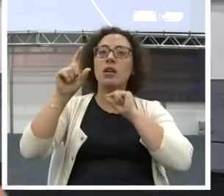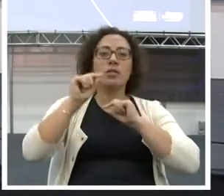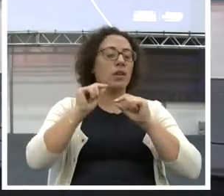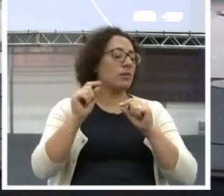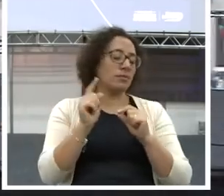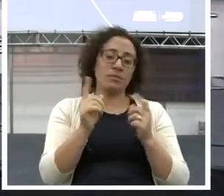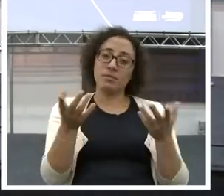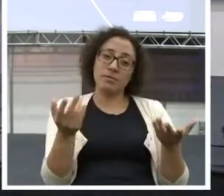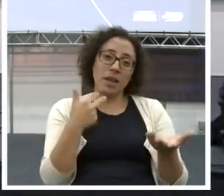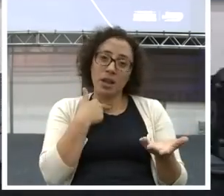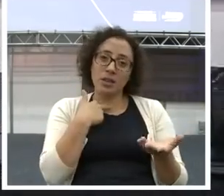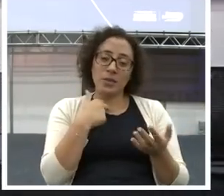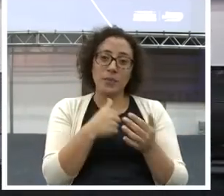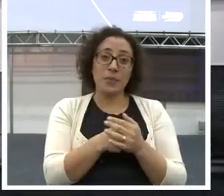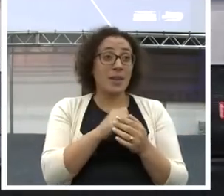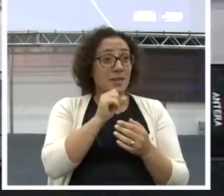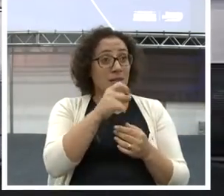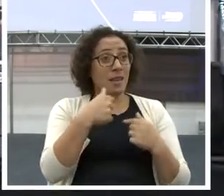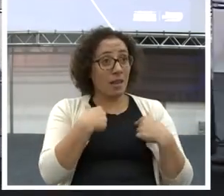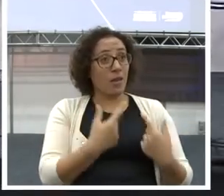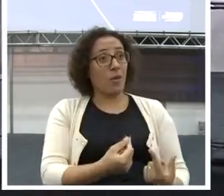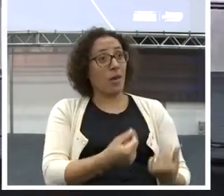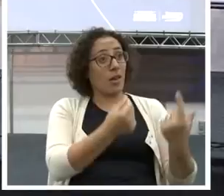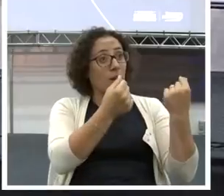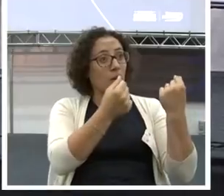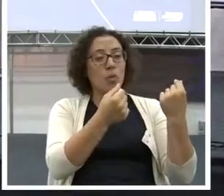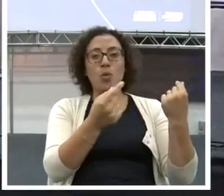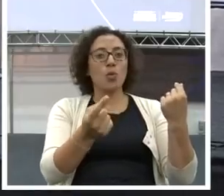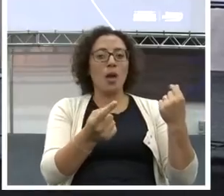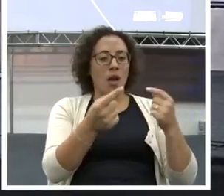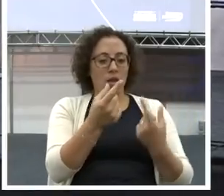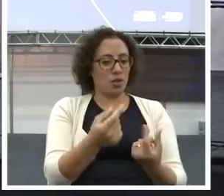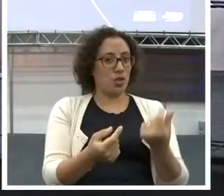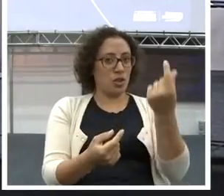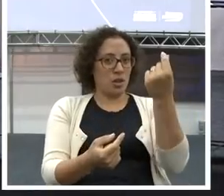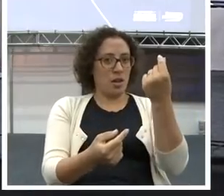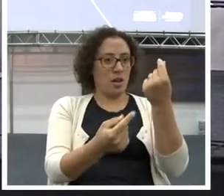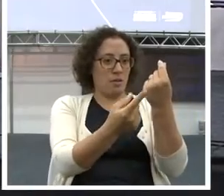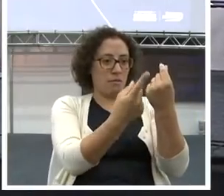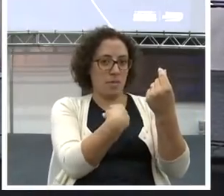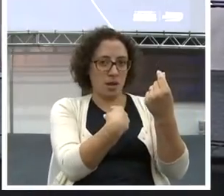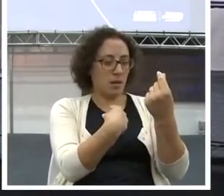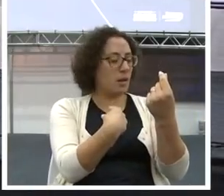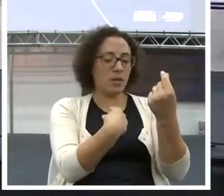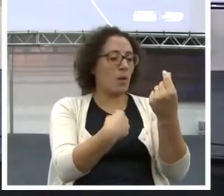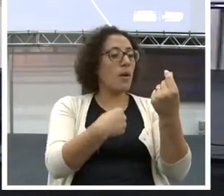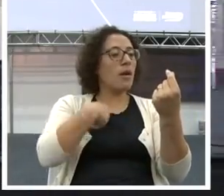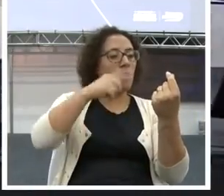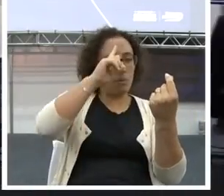rico, o dinheiro não governa você, é você quem governa ele.